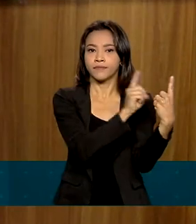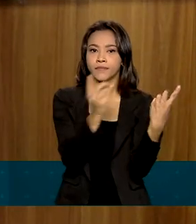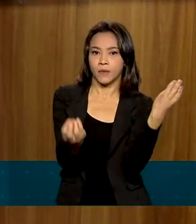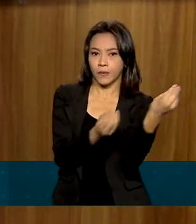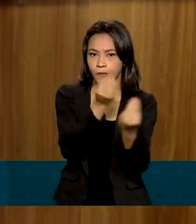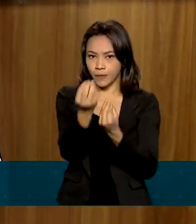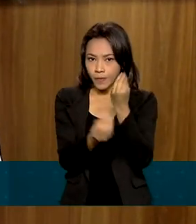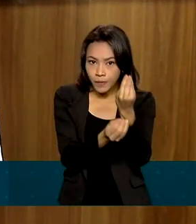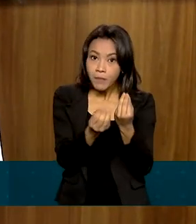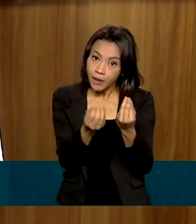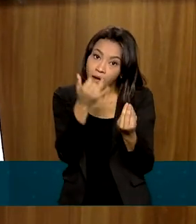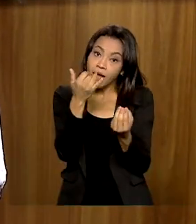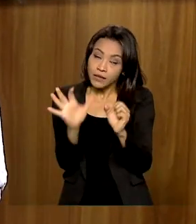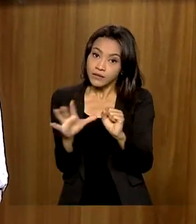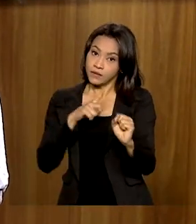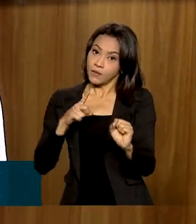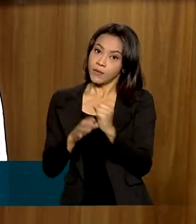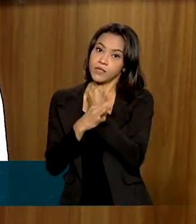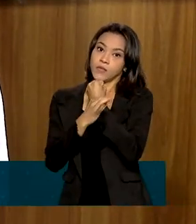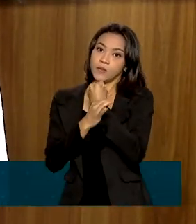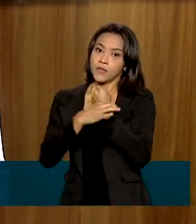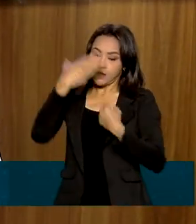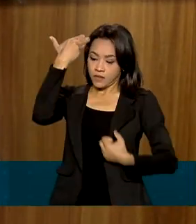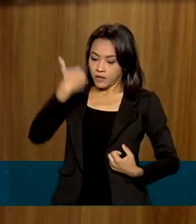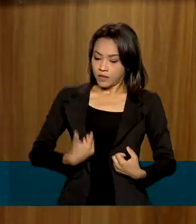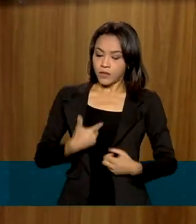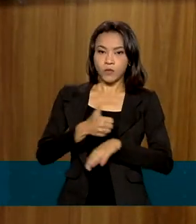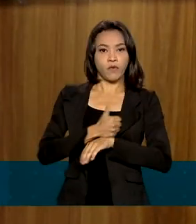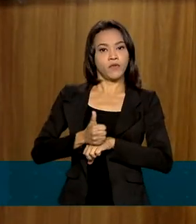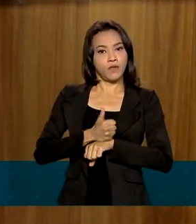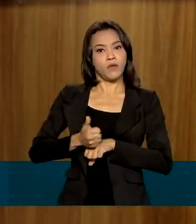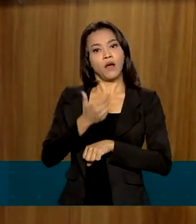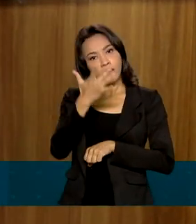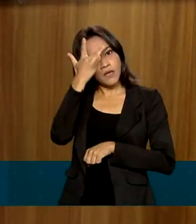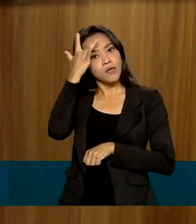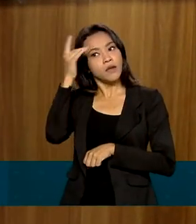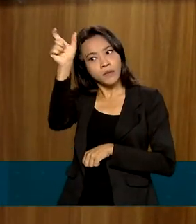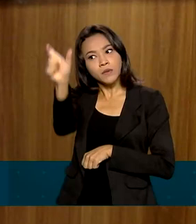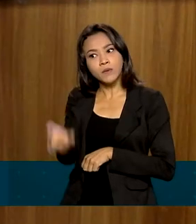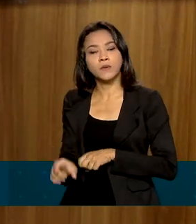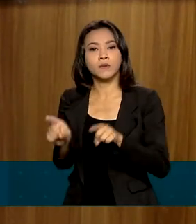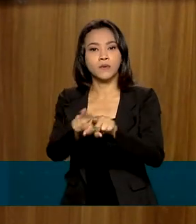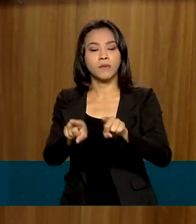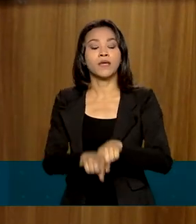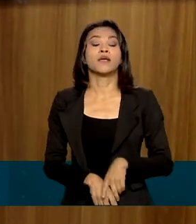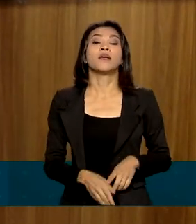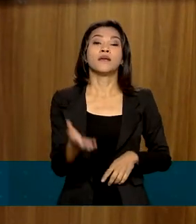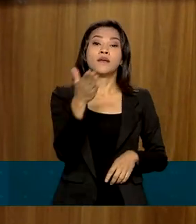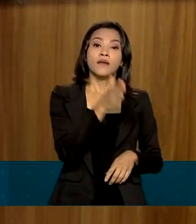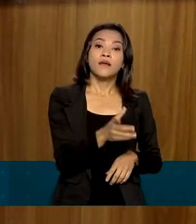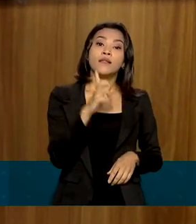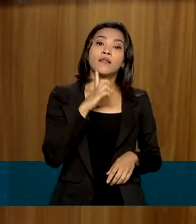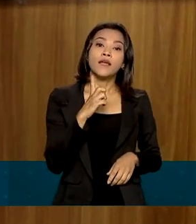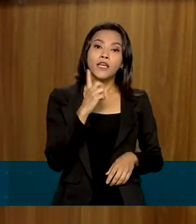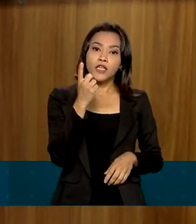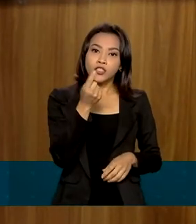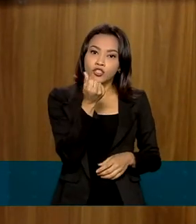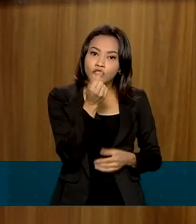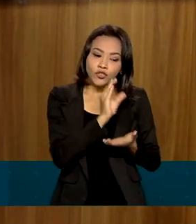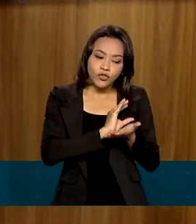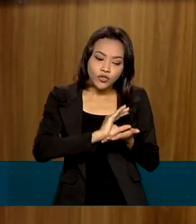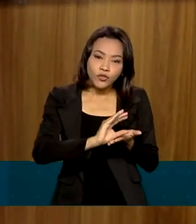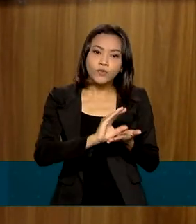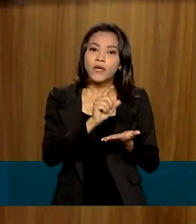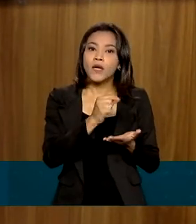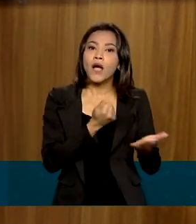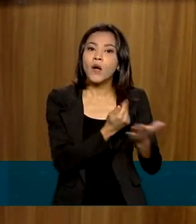do entrevistado e do próprio recenseador. E também um investimento muito grande nos equipamentos de proteção